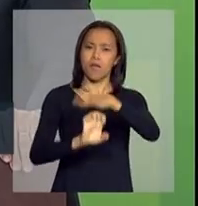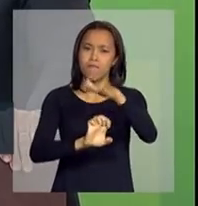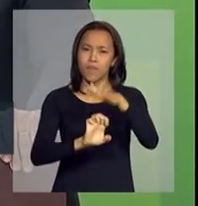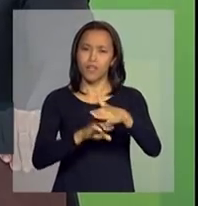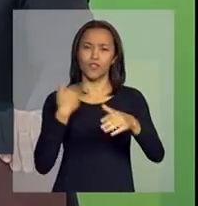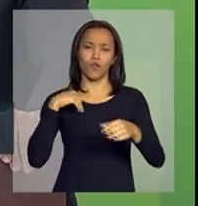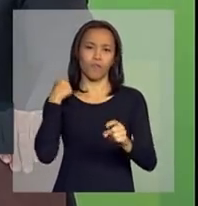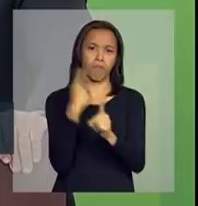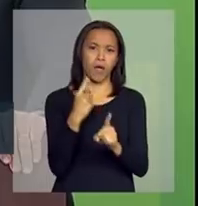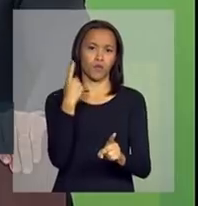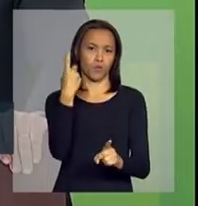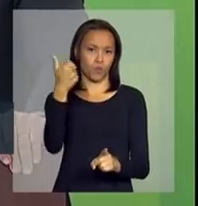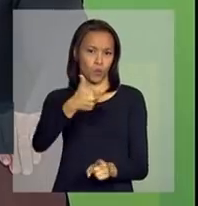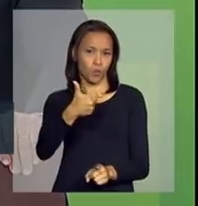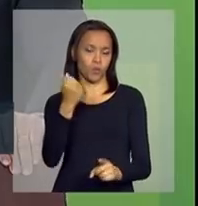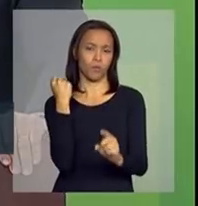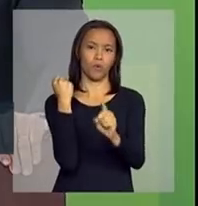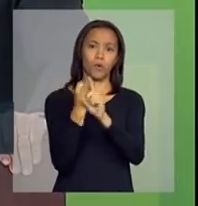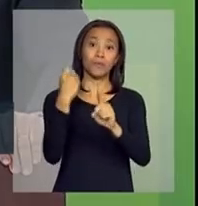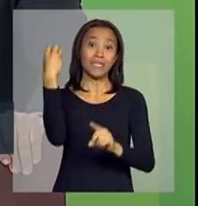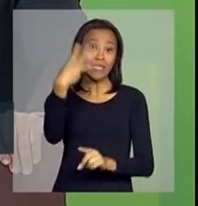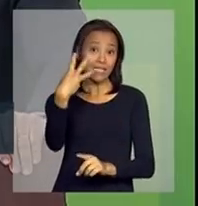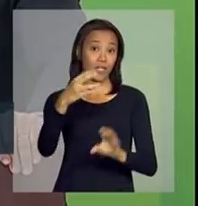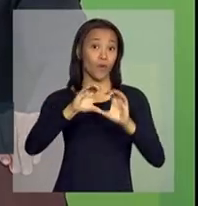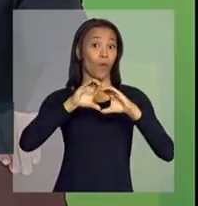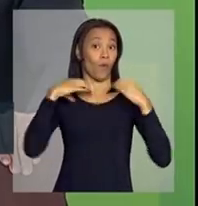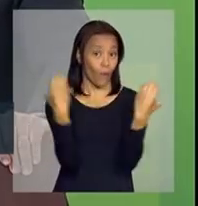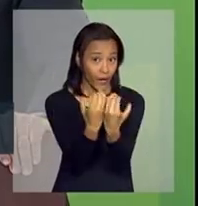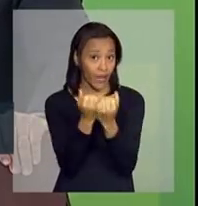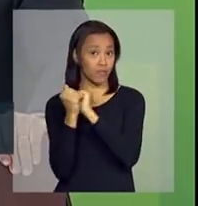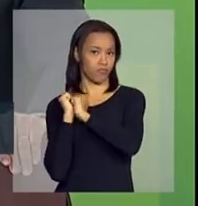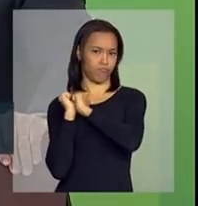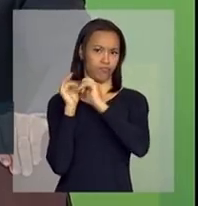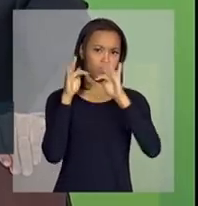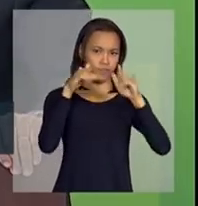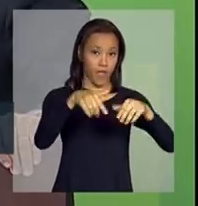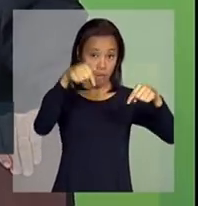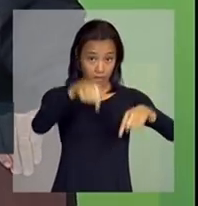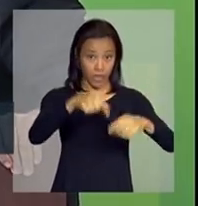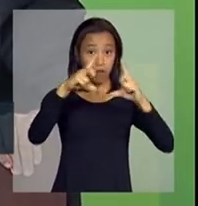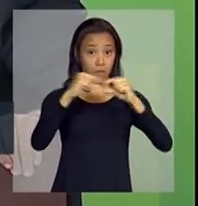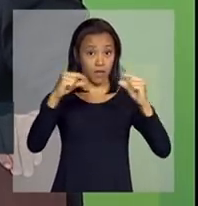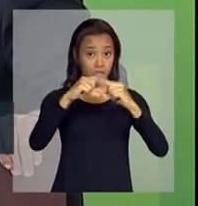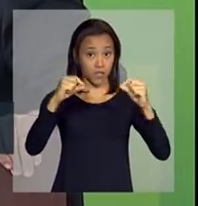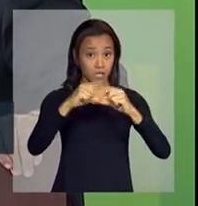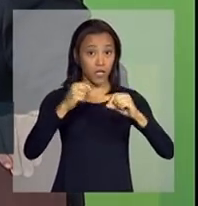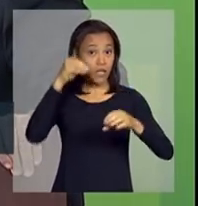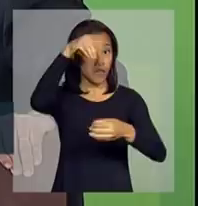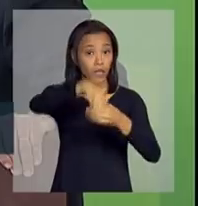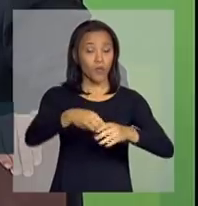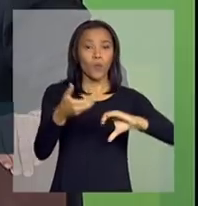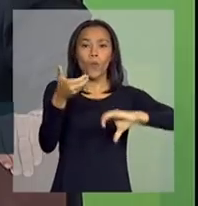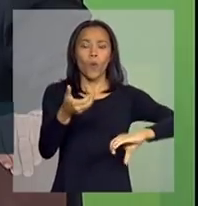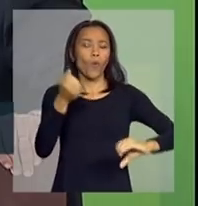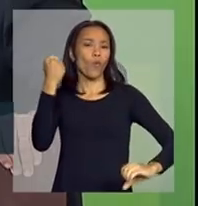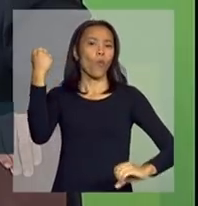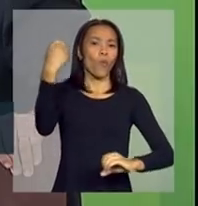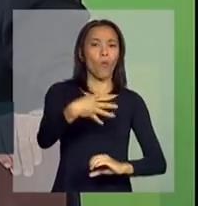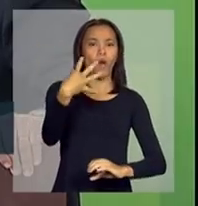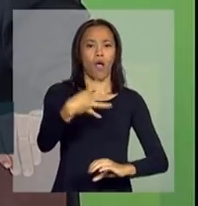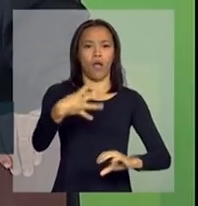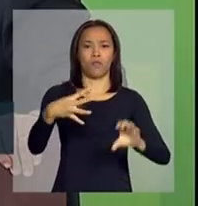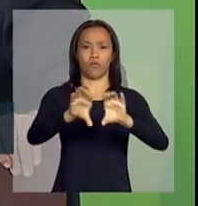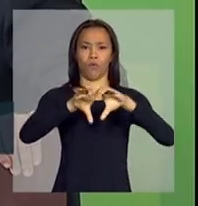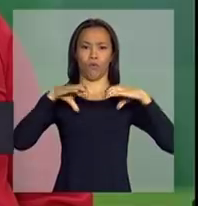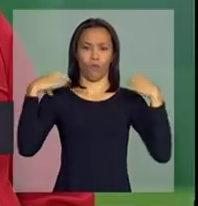consolidando a ideia, e viemos à Brasília, no Congresso Nacional, fazer o quarto Congresso Brasileiro